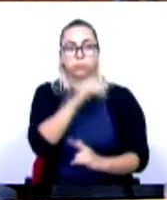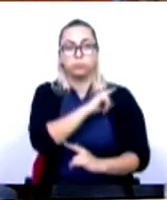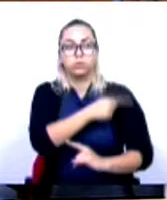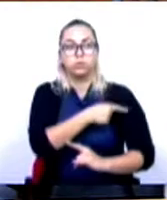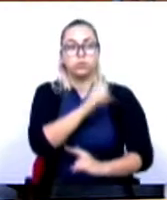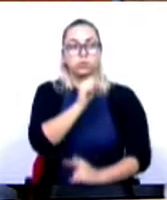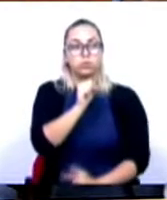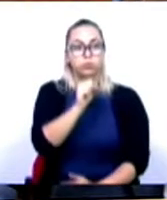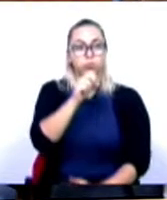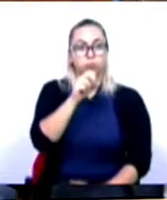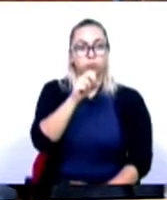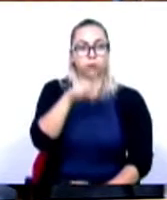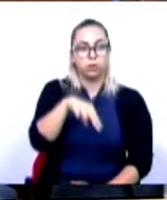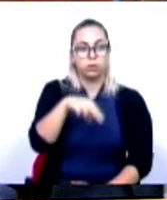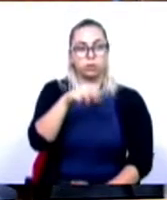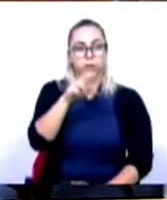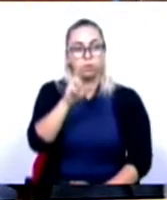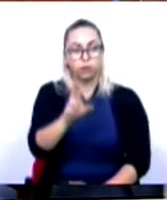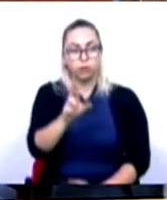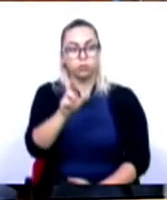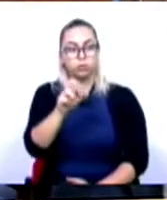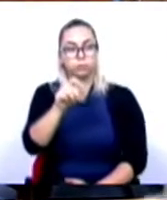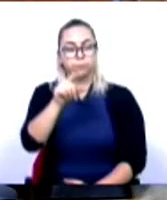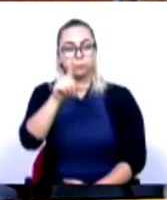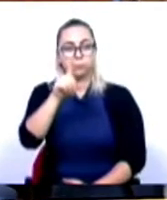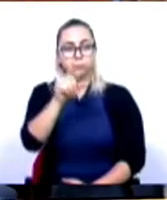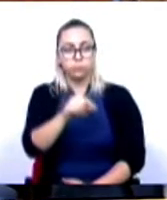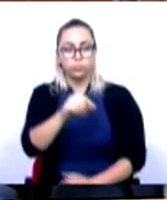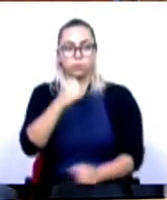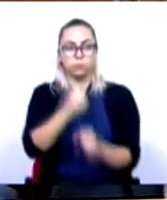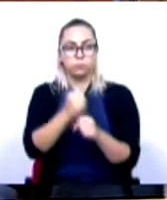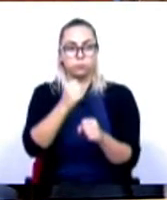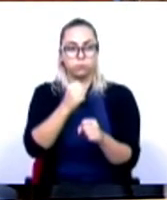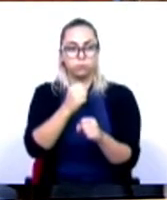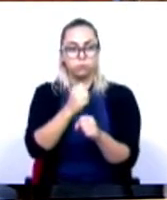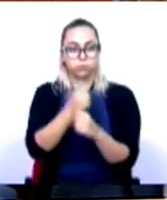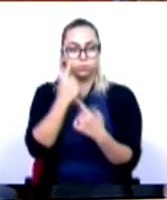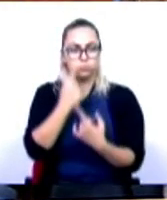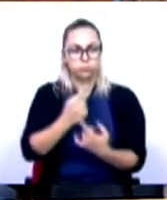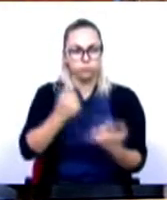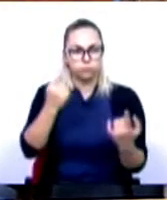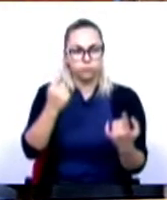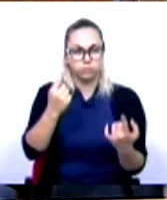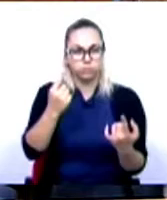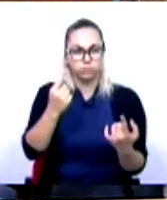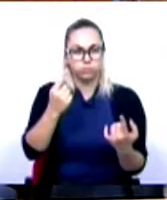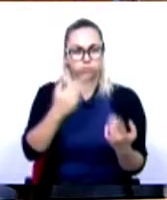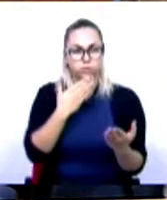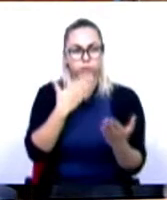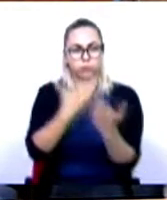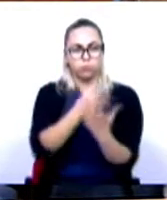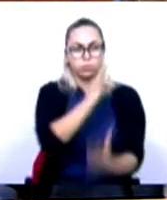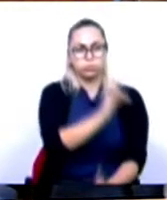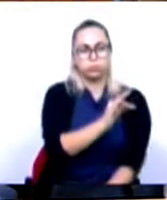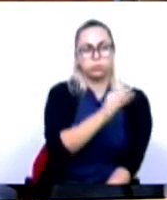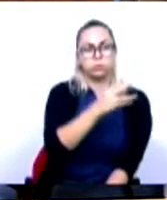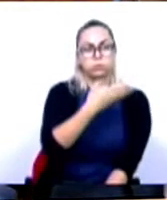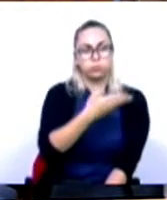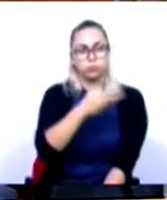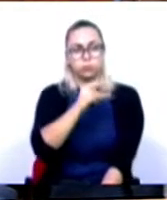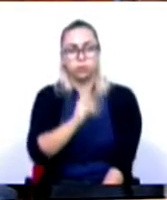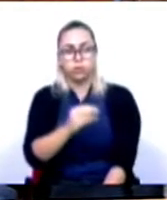Republicana e da Polícia de Segurança Pública, que poderão construir ou reabilitar 473 fogos